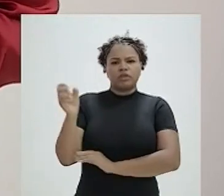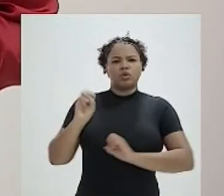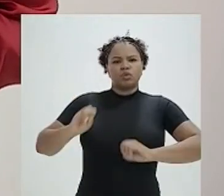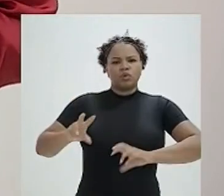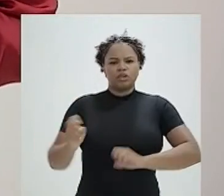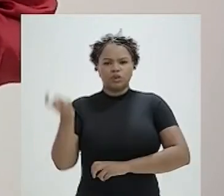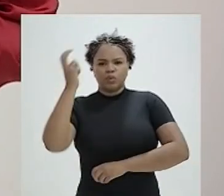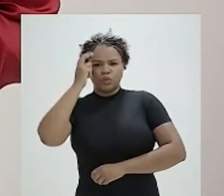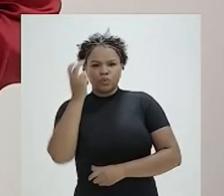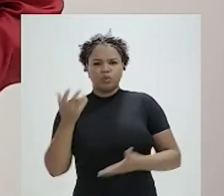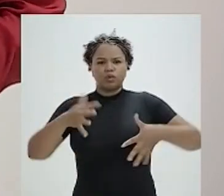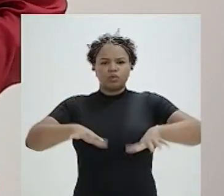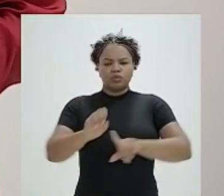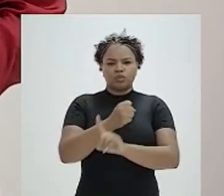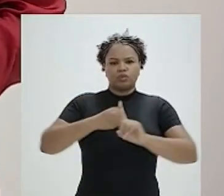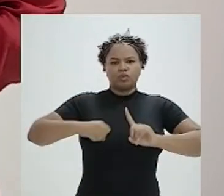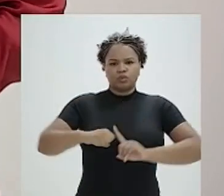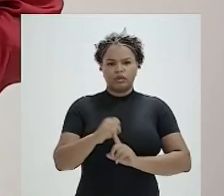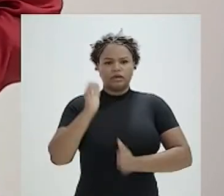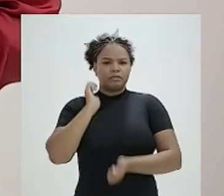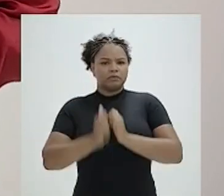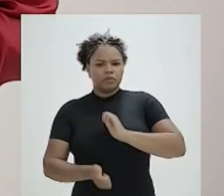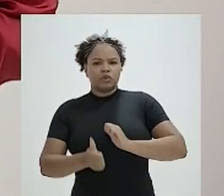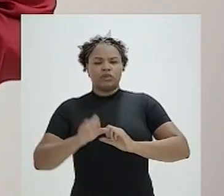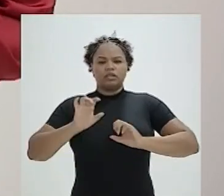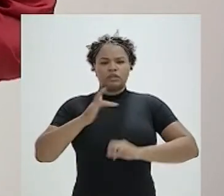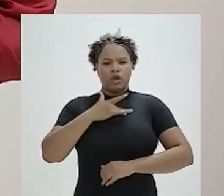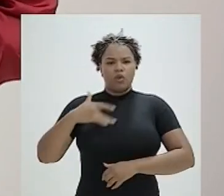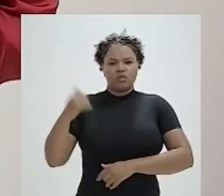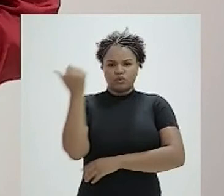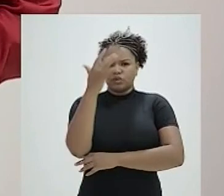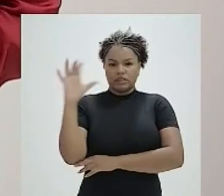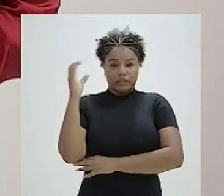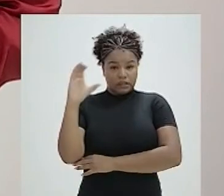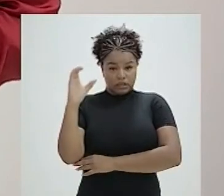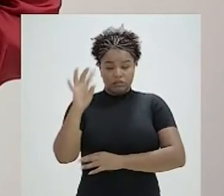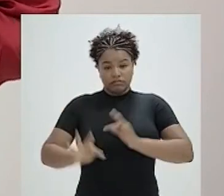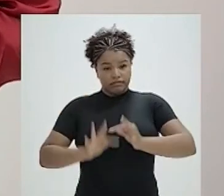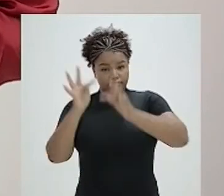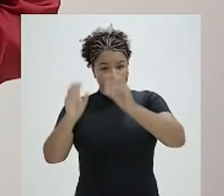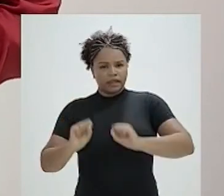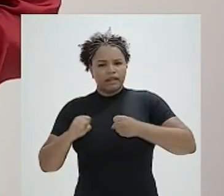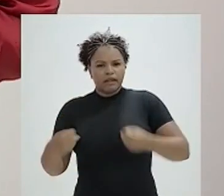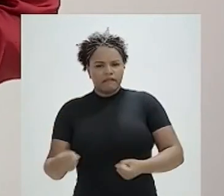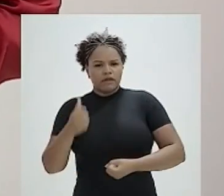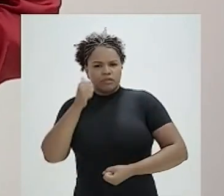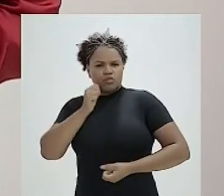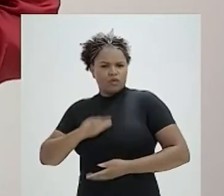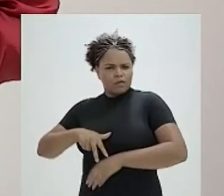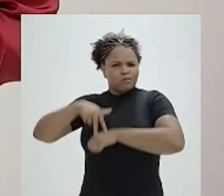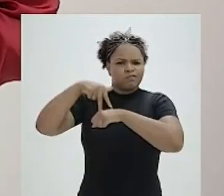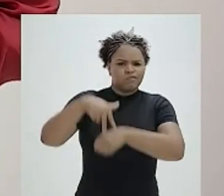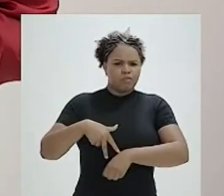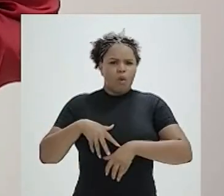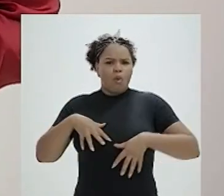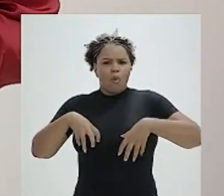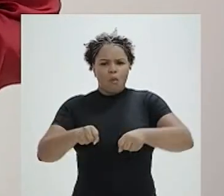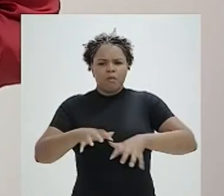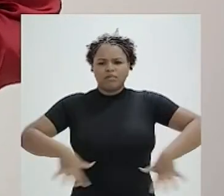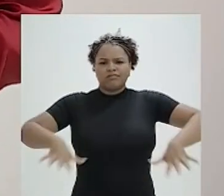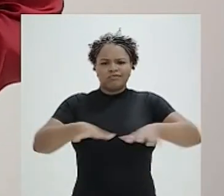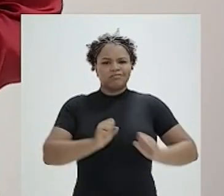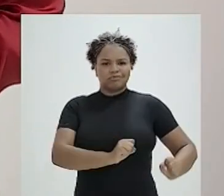cultura O esporte A inclusão social A saúde ambiental A ciência e tecnologia Defendo o empoderamento da mulher Para